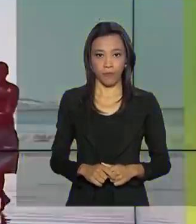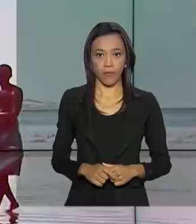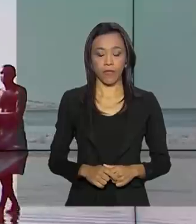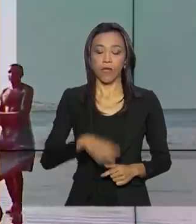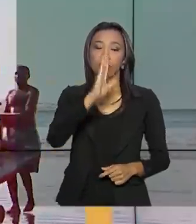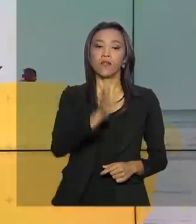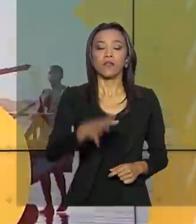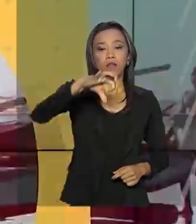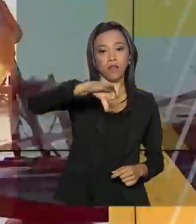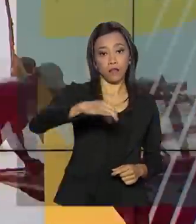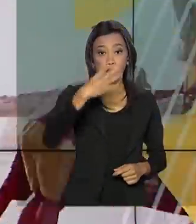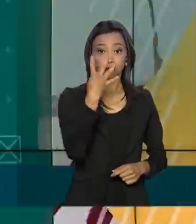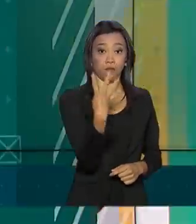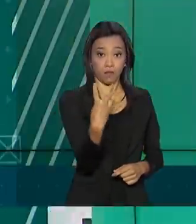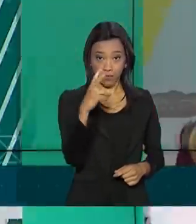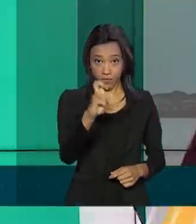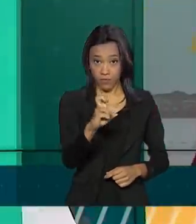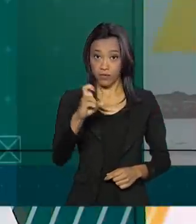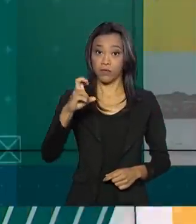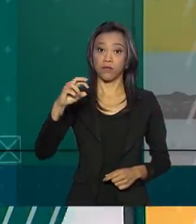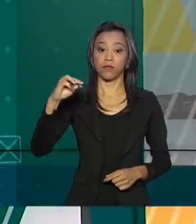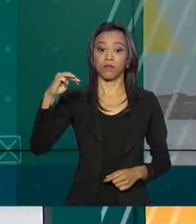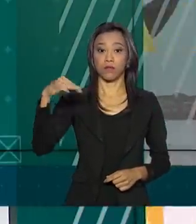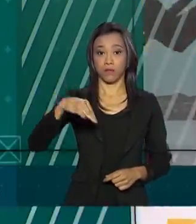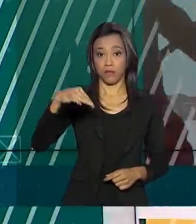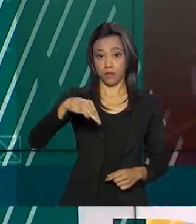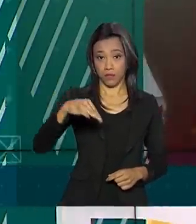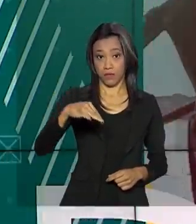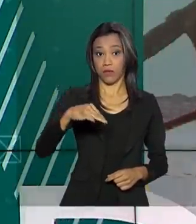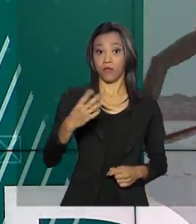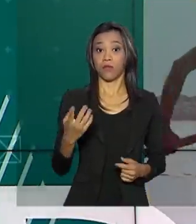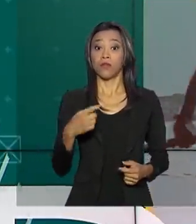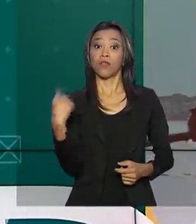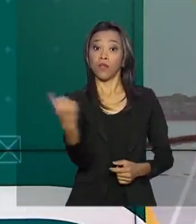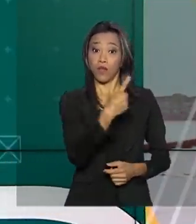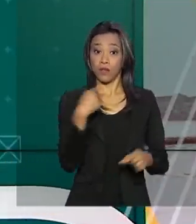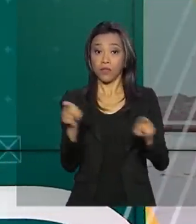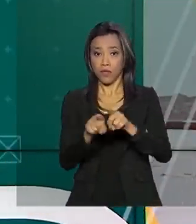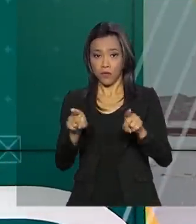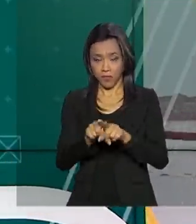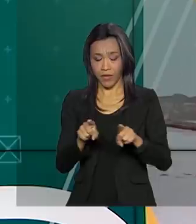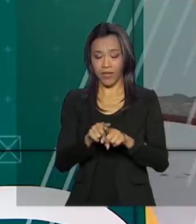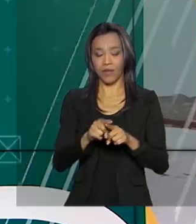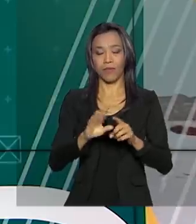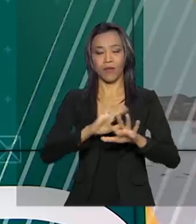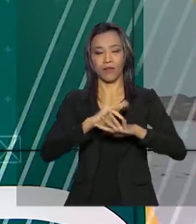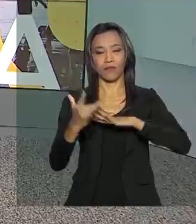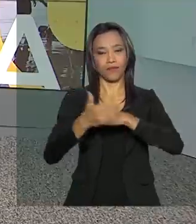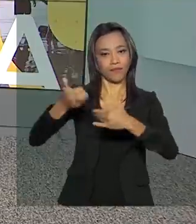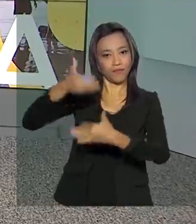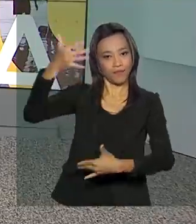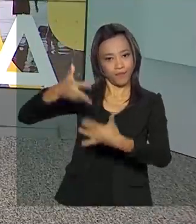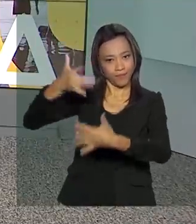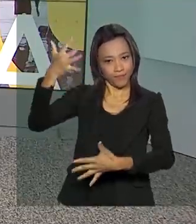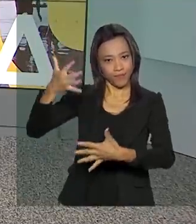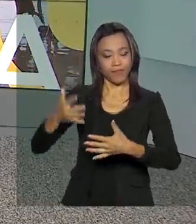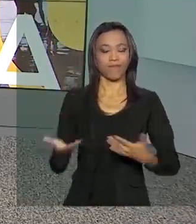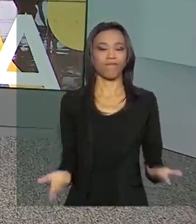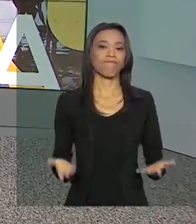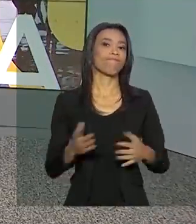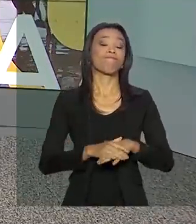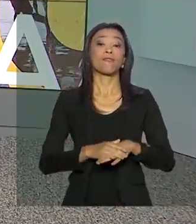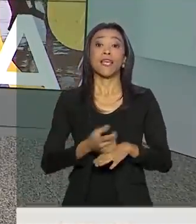São 9 horas e 46 minutos. Estamos ao vivo também pelas redes sociais. Feriado